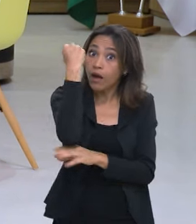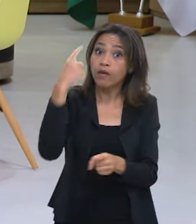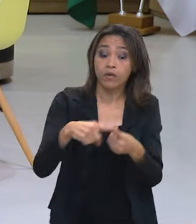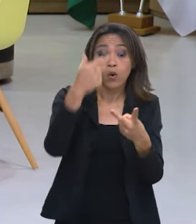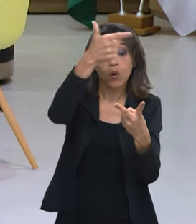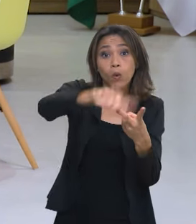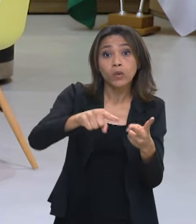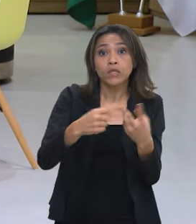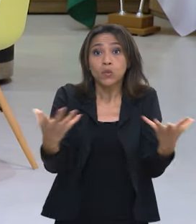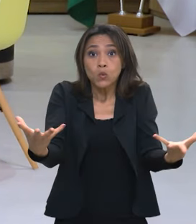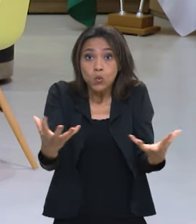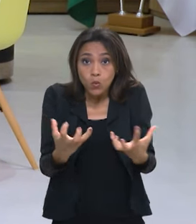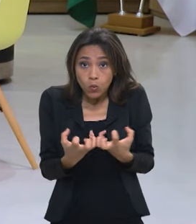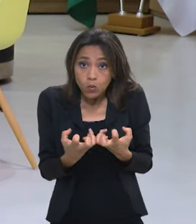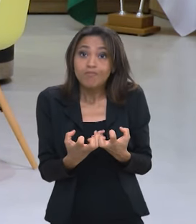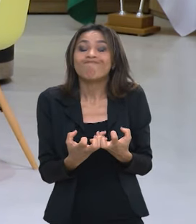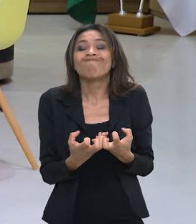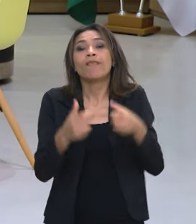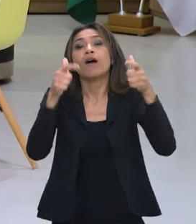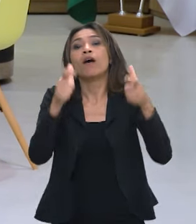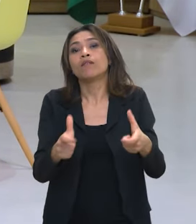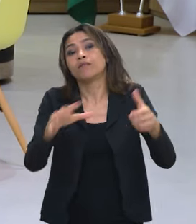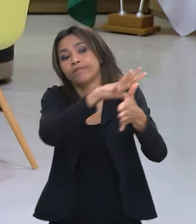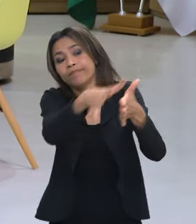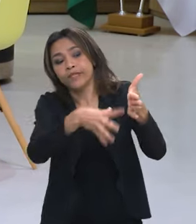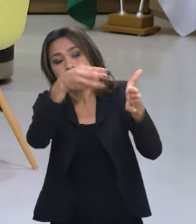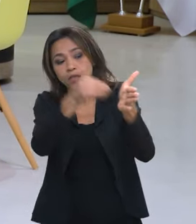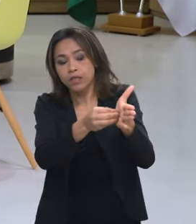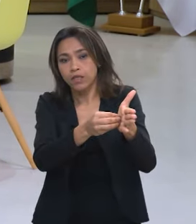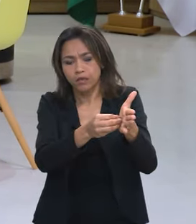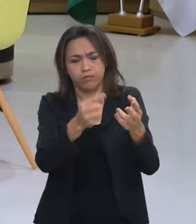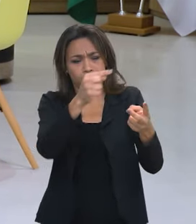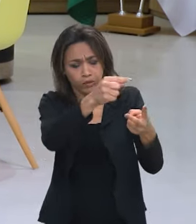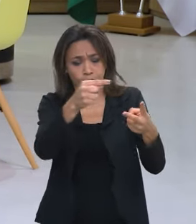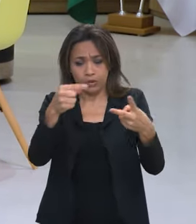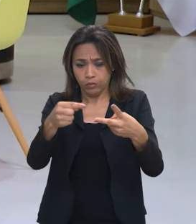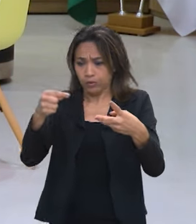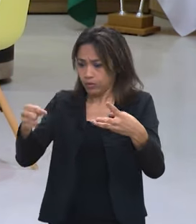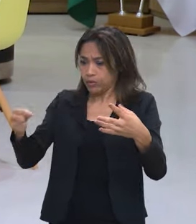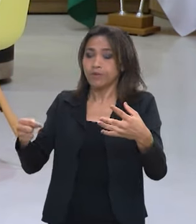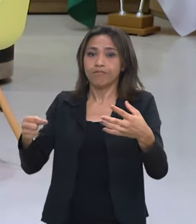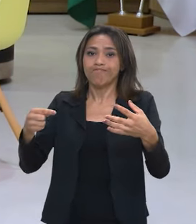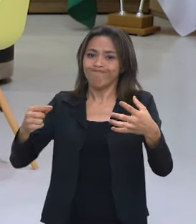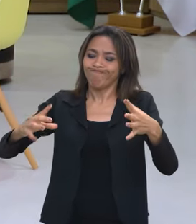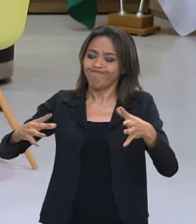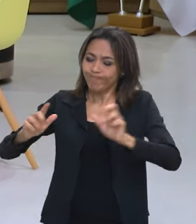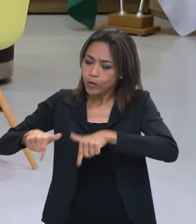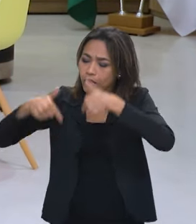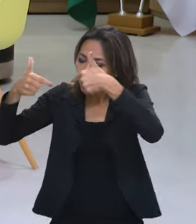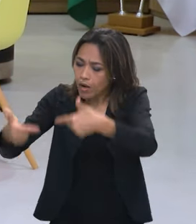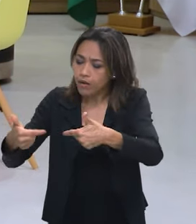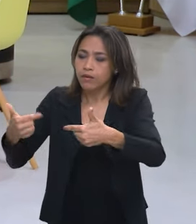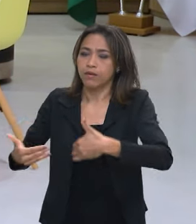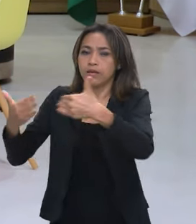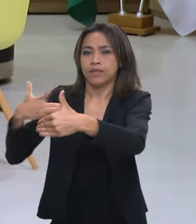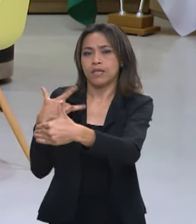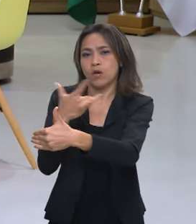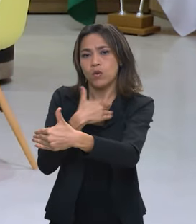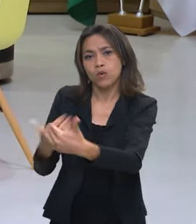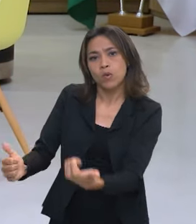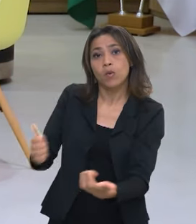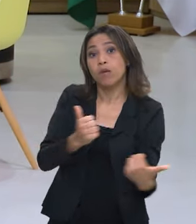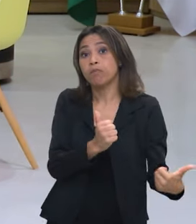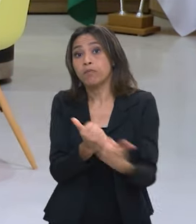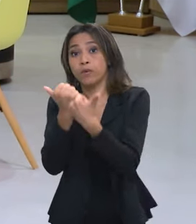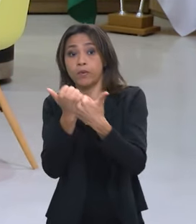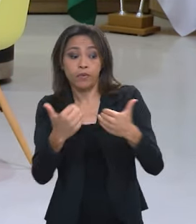problema das secas na região amazônica então tudo isso levou uma ação do Ministério da Saúde junto